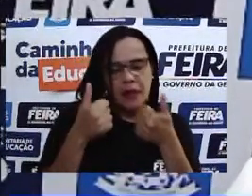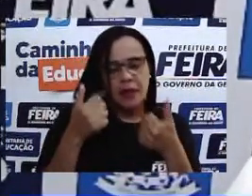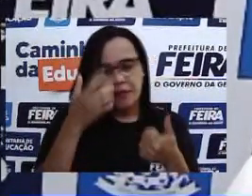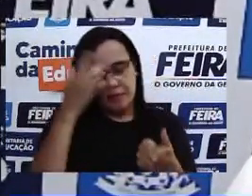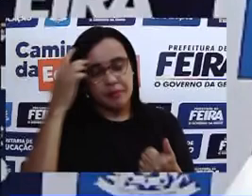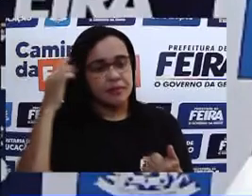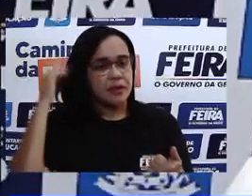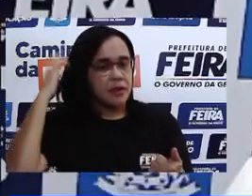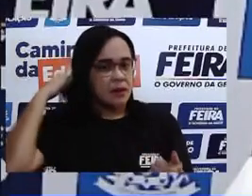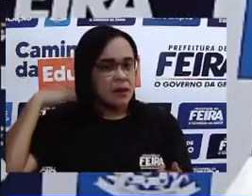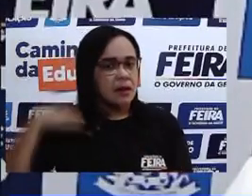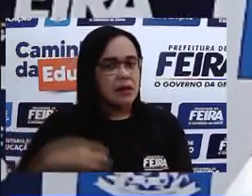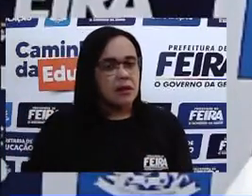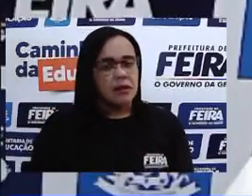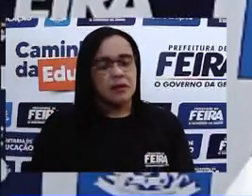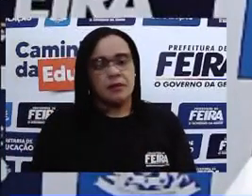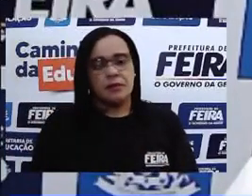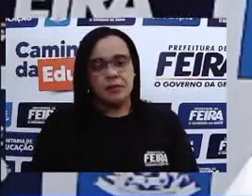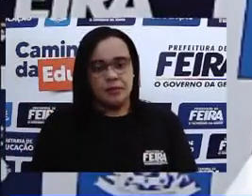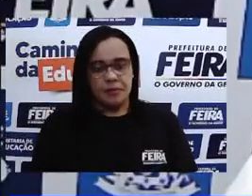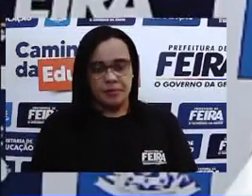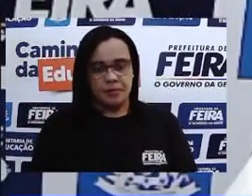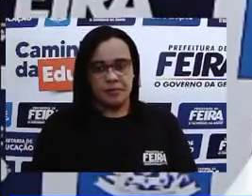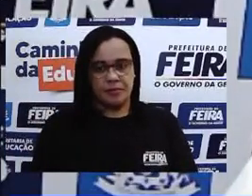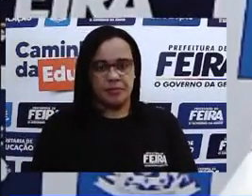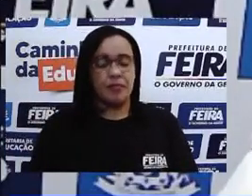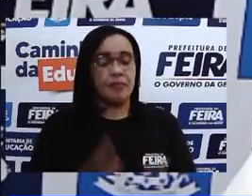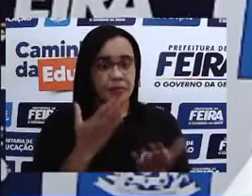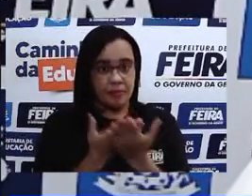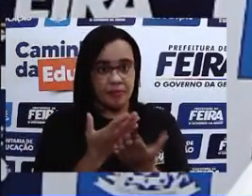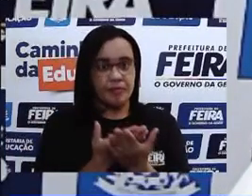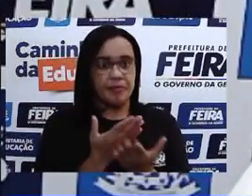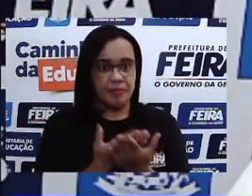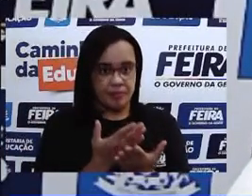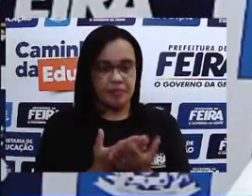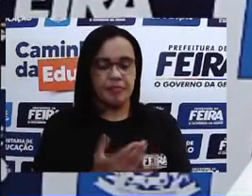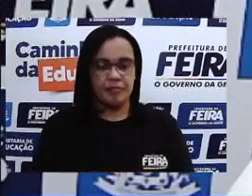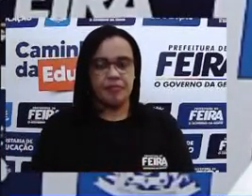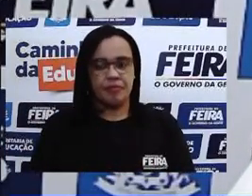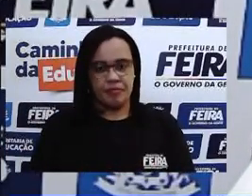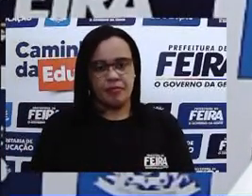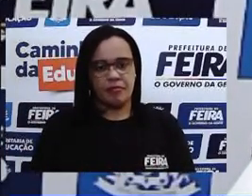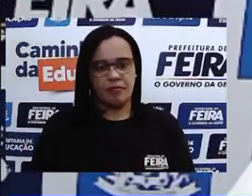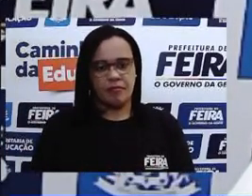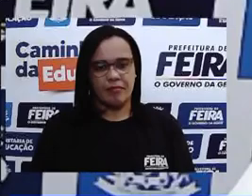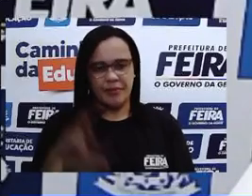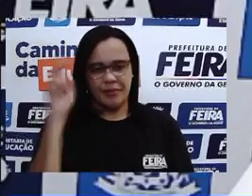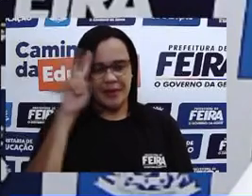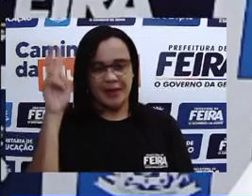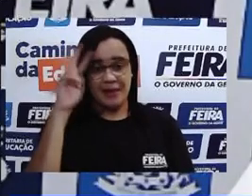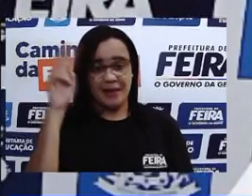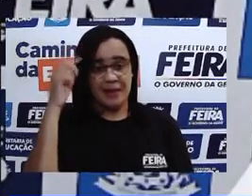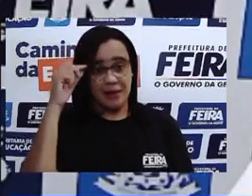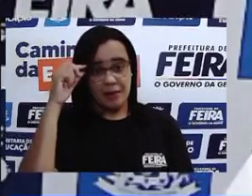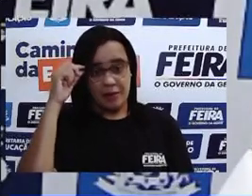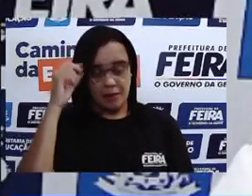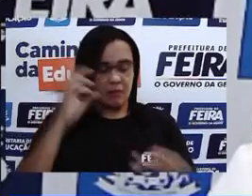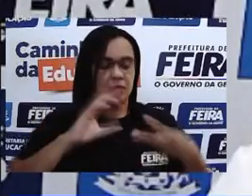aula, né? Sobre a célula 3D.